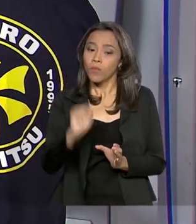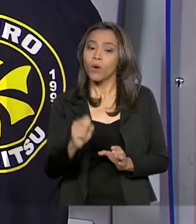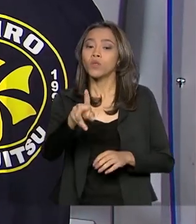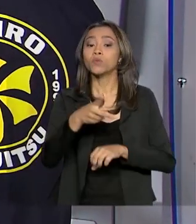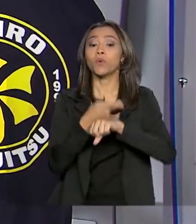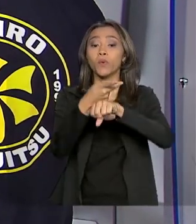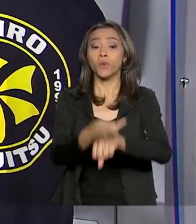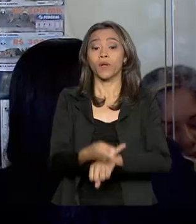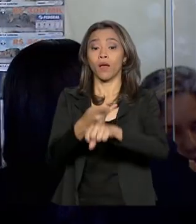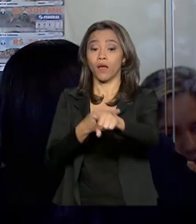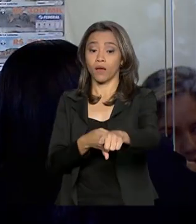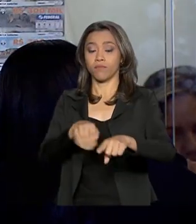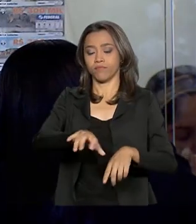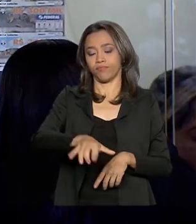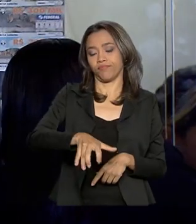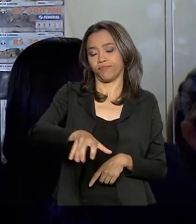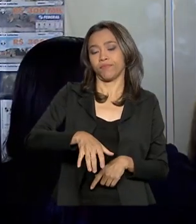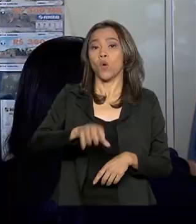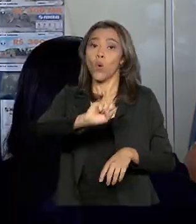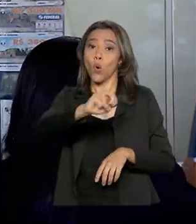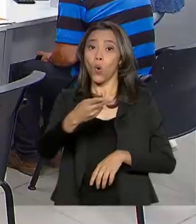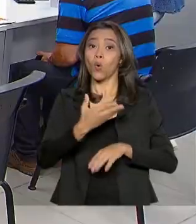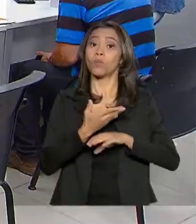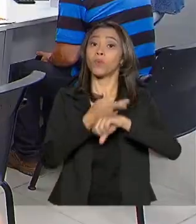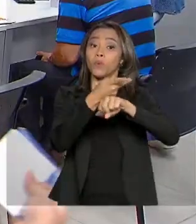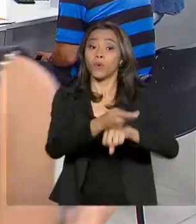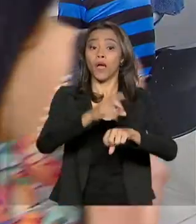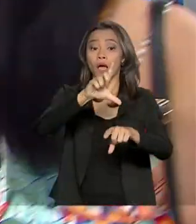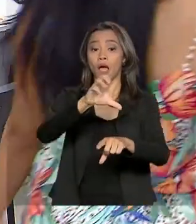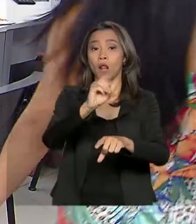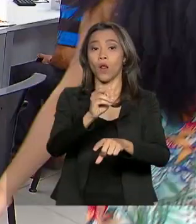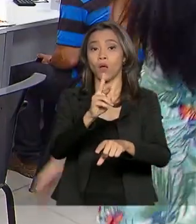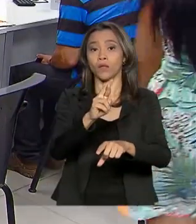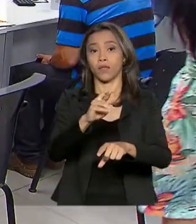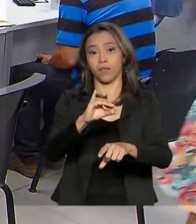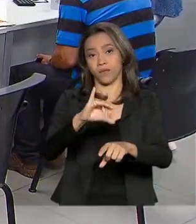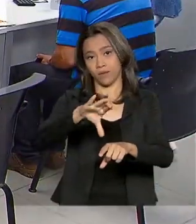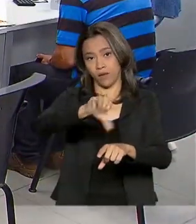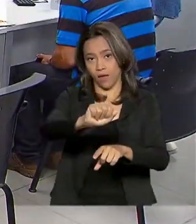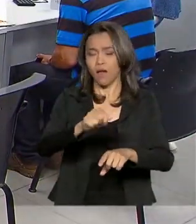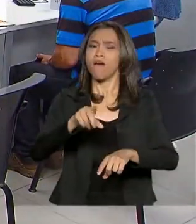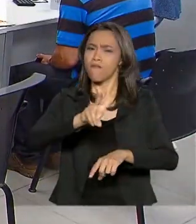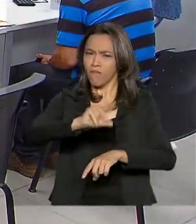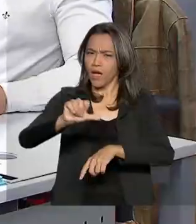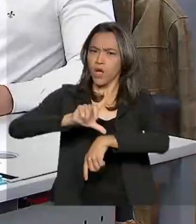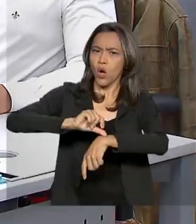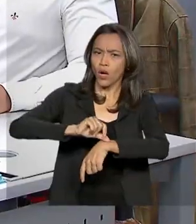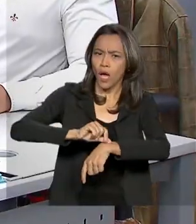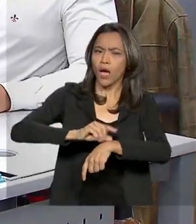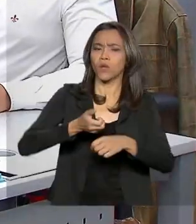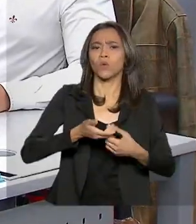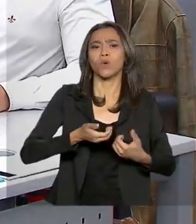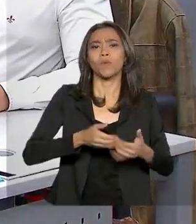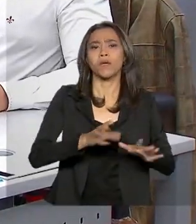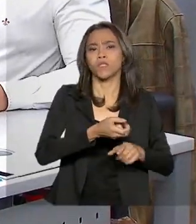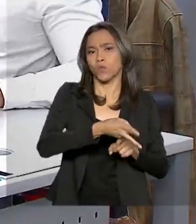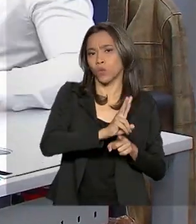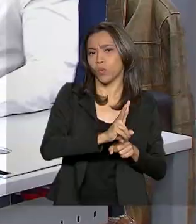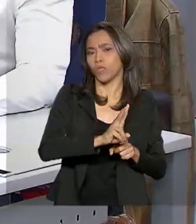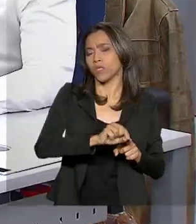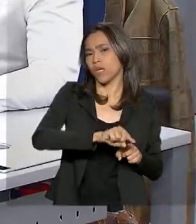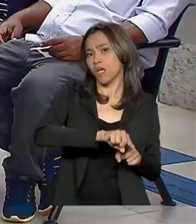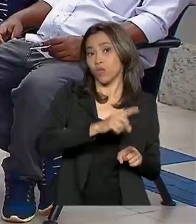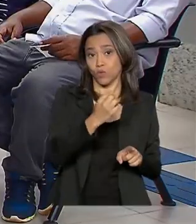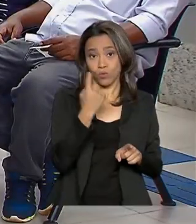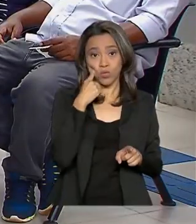autoatendimento e casas lotéricas. As agências vão funcionar em horário estendido de 2 horas do dia